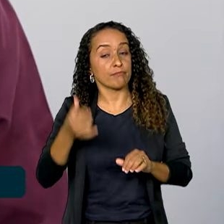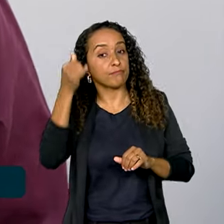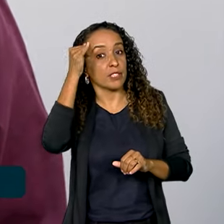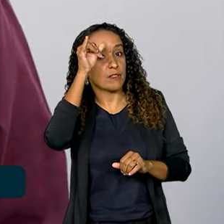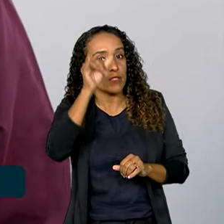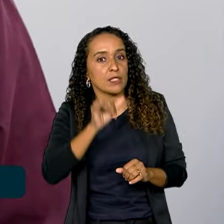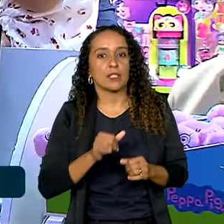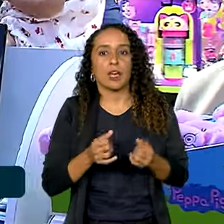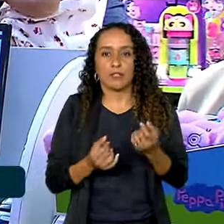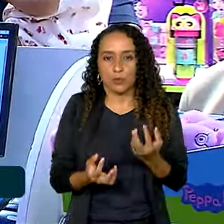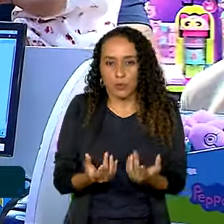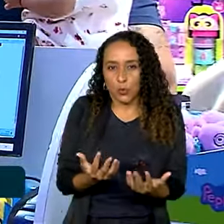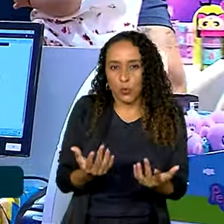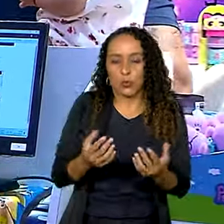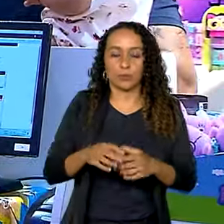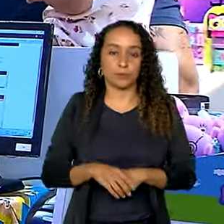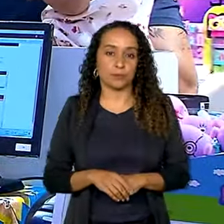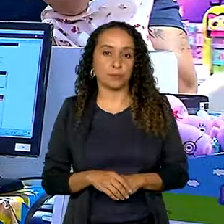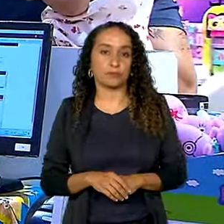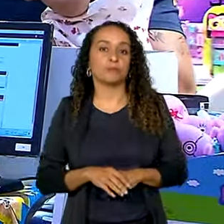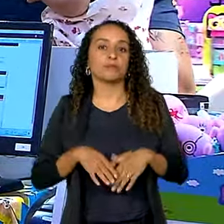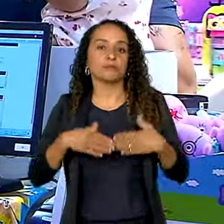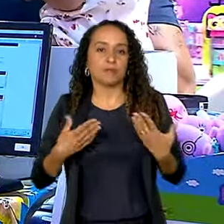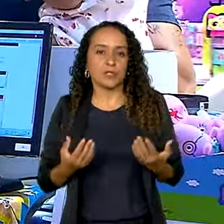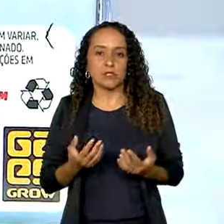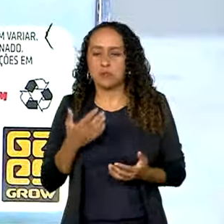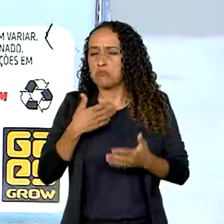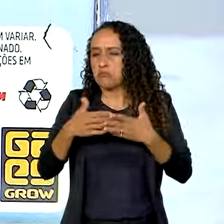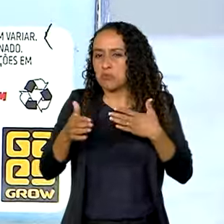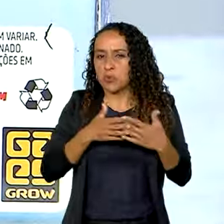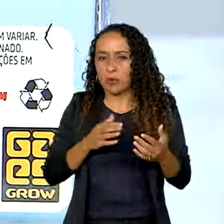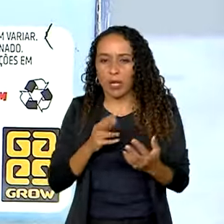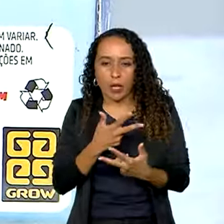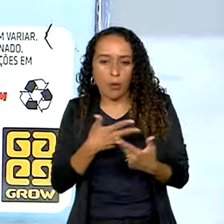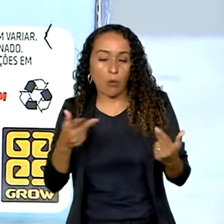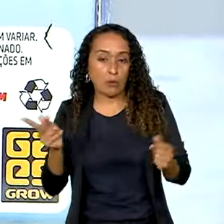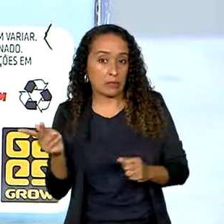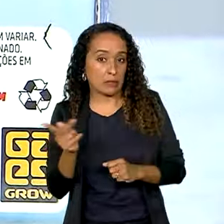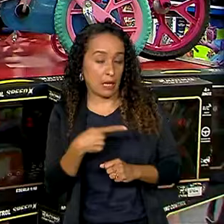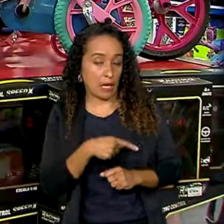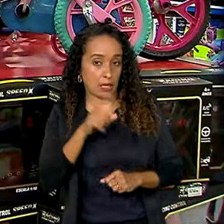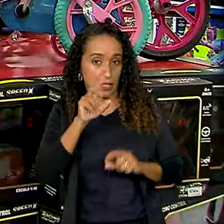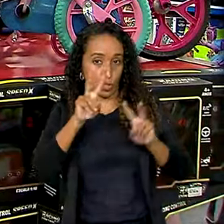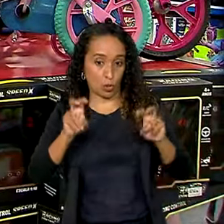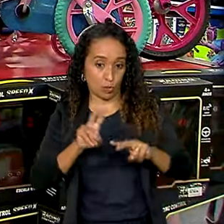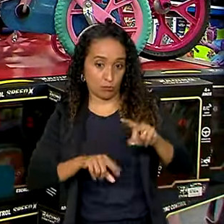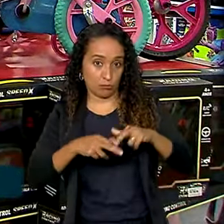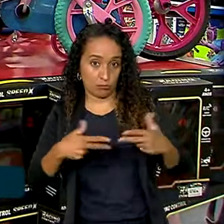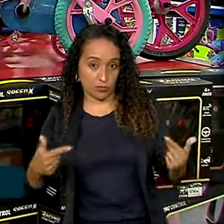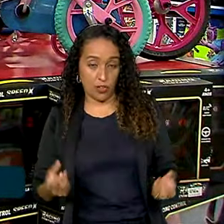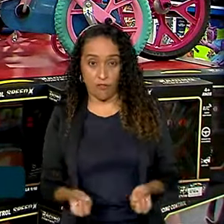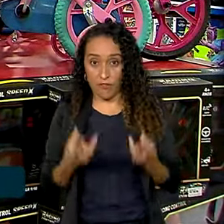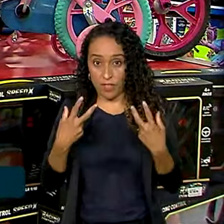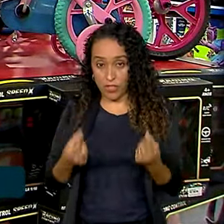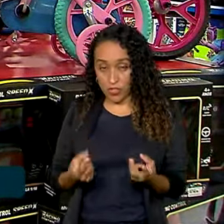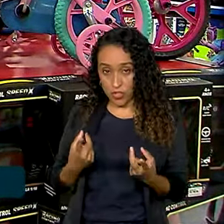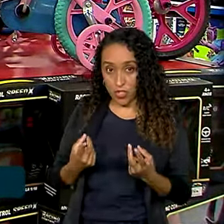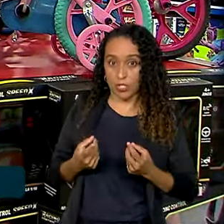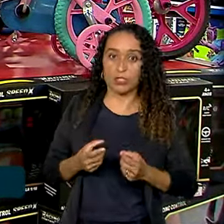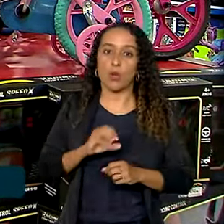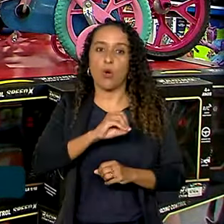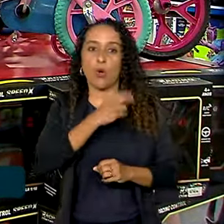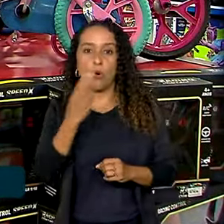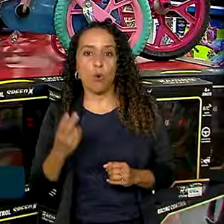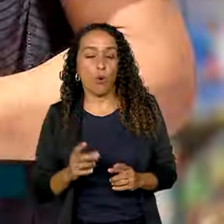propagando chamas. No caso de qualquer irregularidade em relação às mercadorias vendidas no comércio, ou no